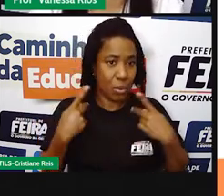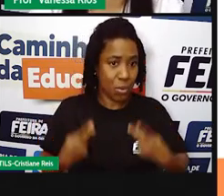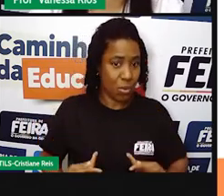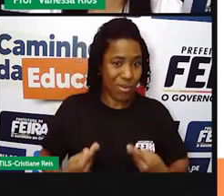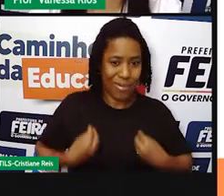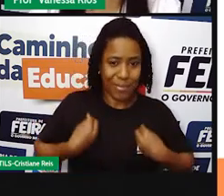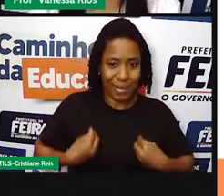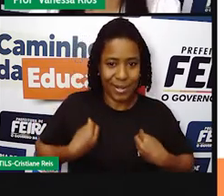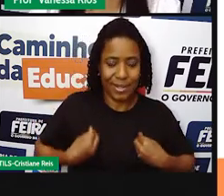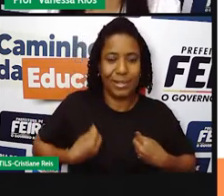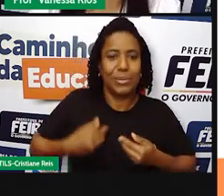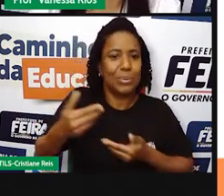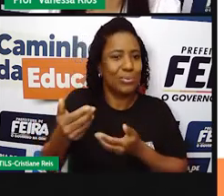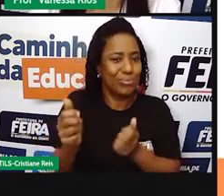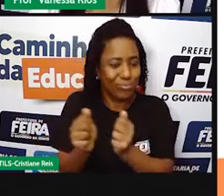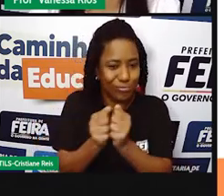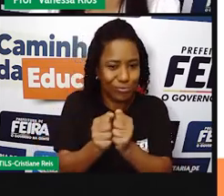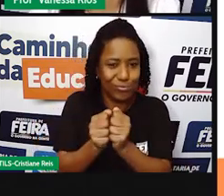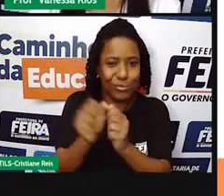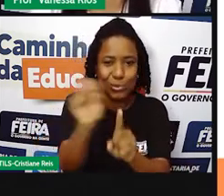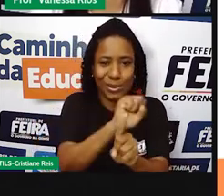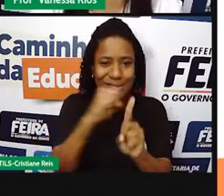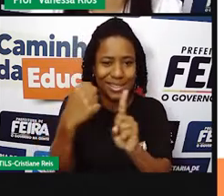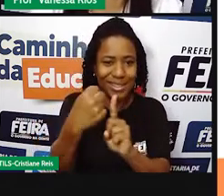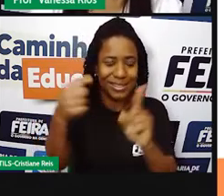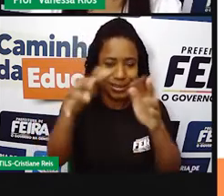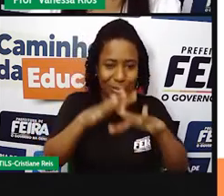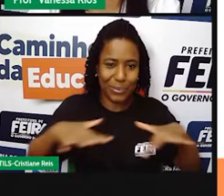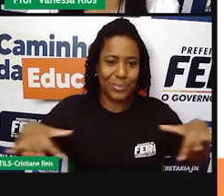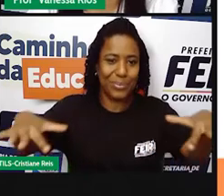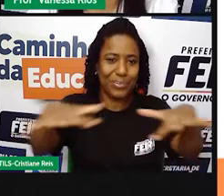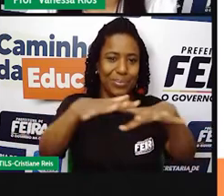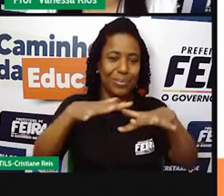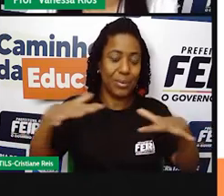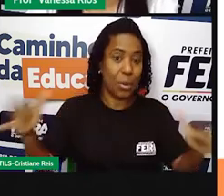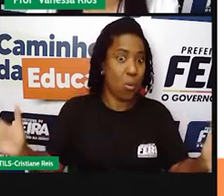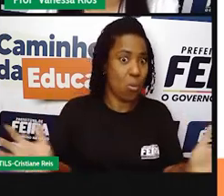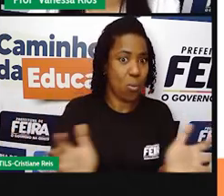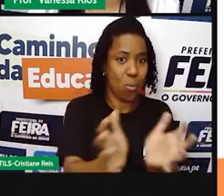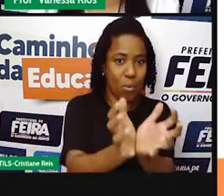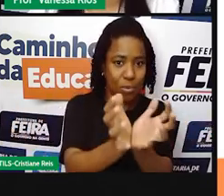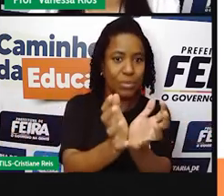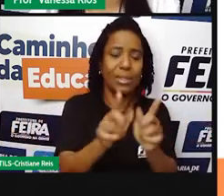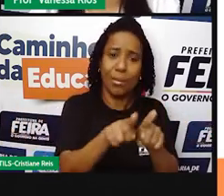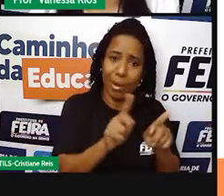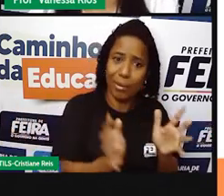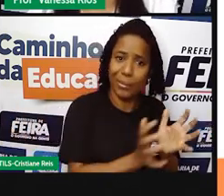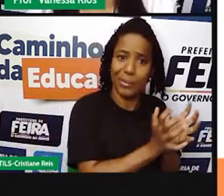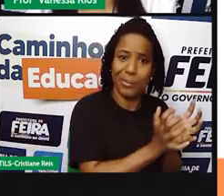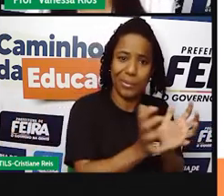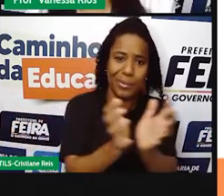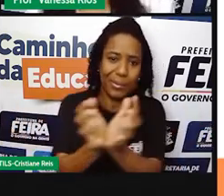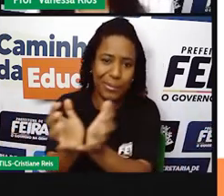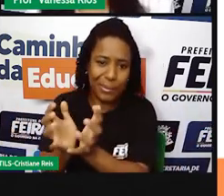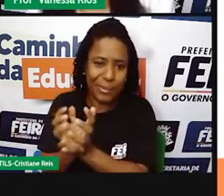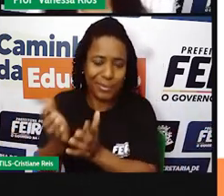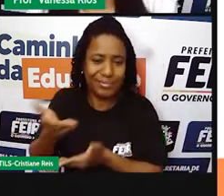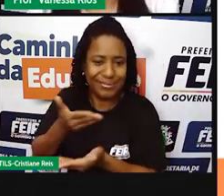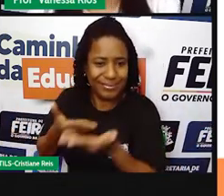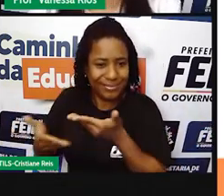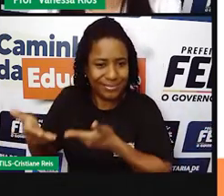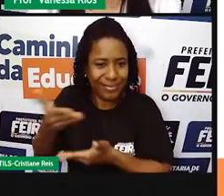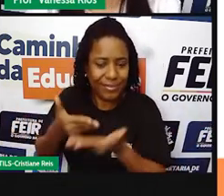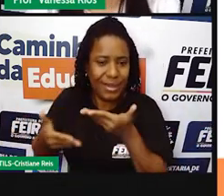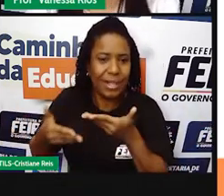necessidade de viver em grupos e de conviver com outras pessoas. Mas quando a gente fala em organização familiar,